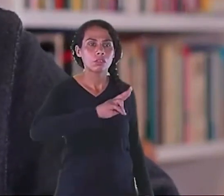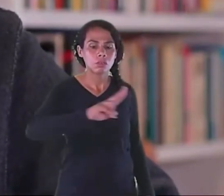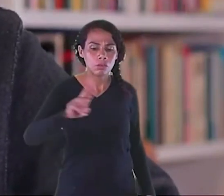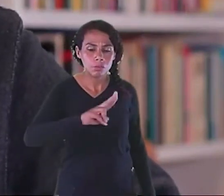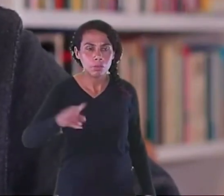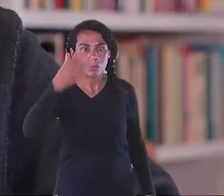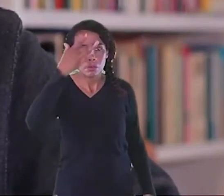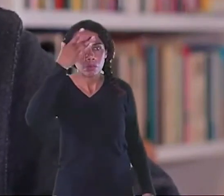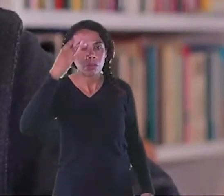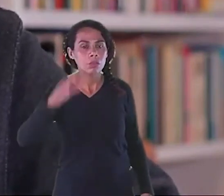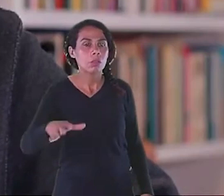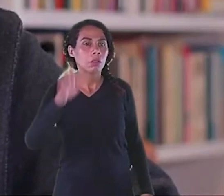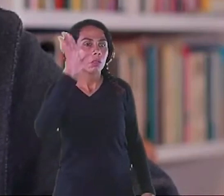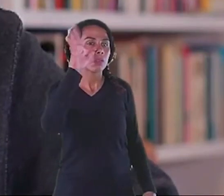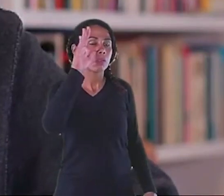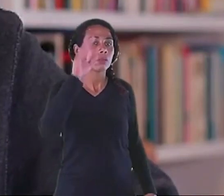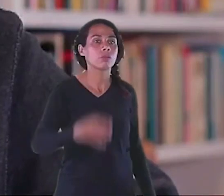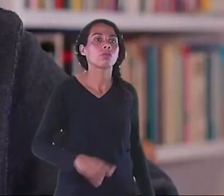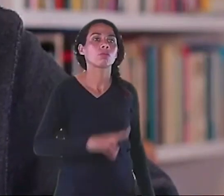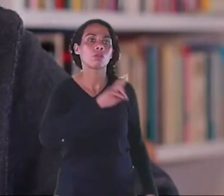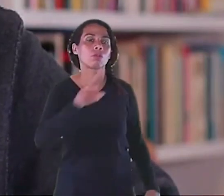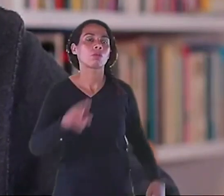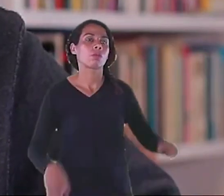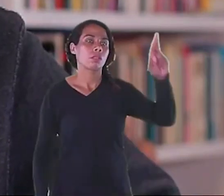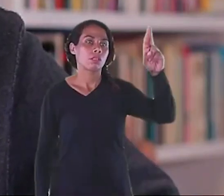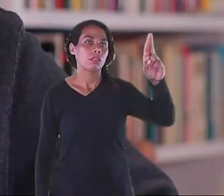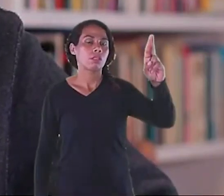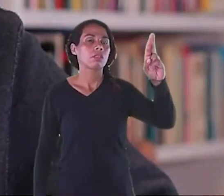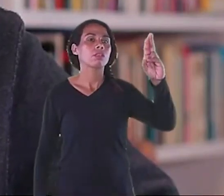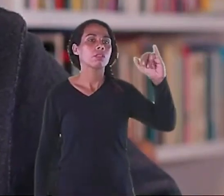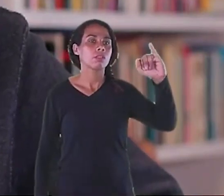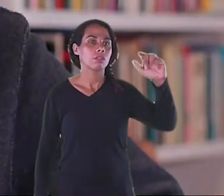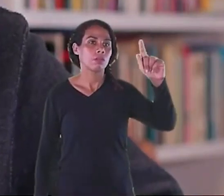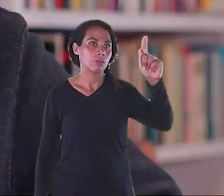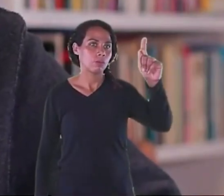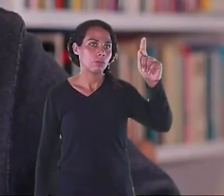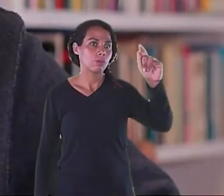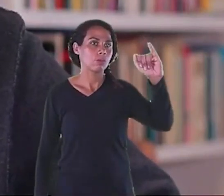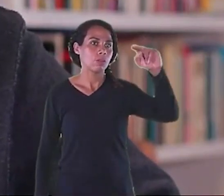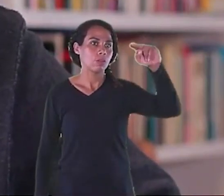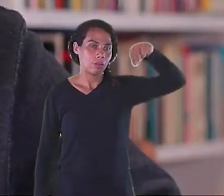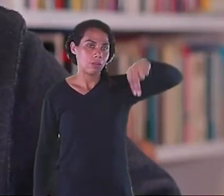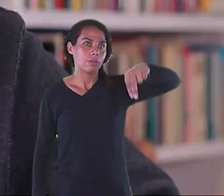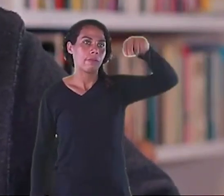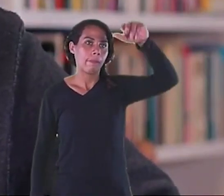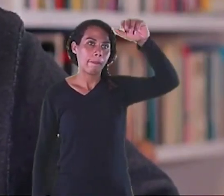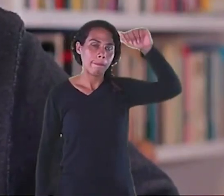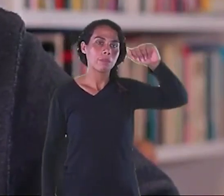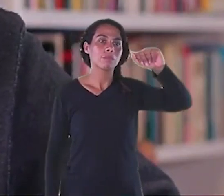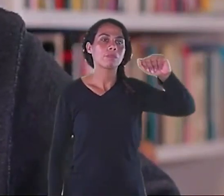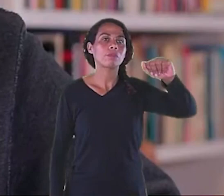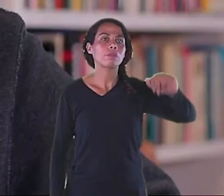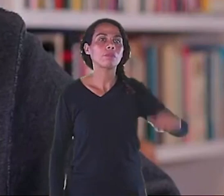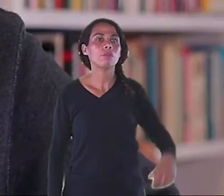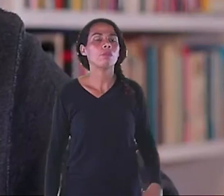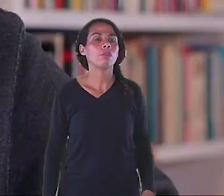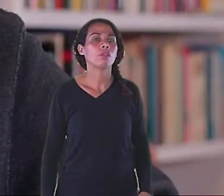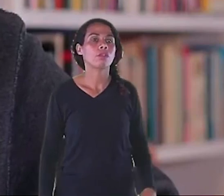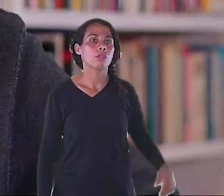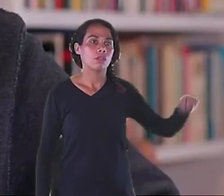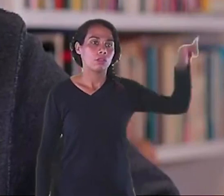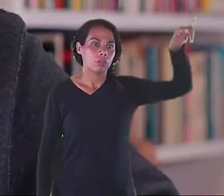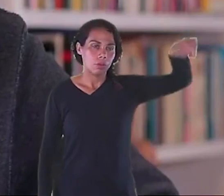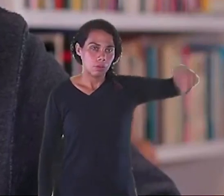Álvares Marco Aurélio Lobo Júnior Janaína Machado Lilia Almeida Zé Ostaque de Brito